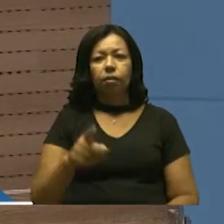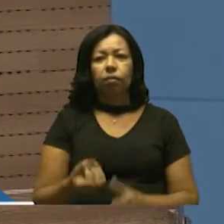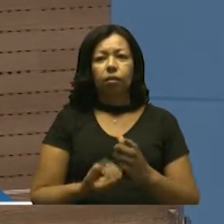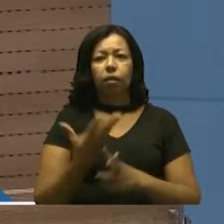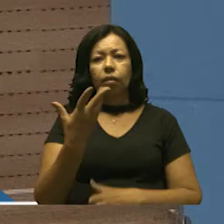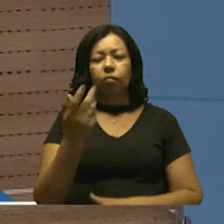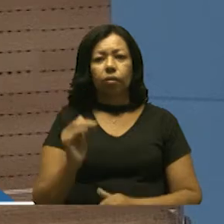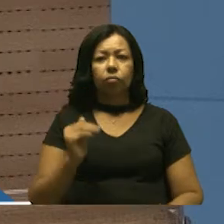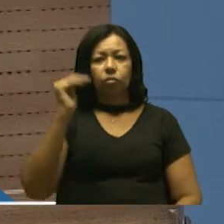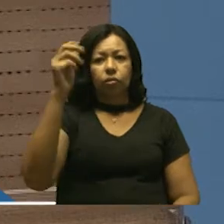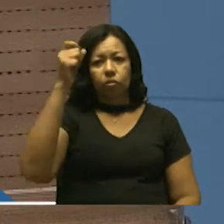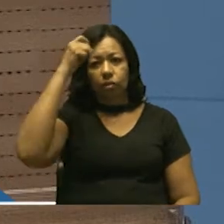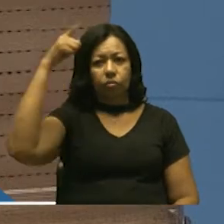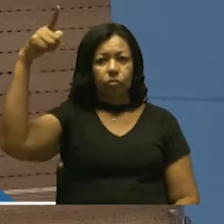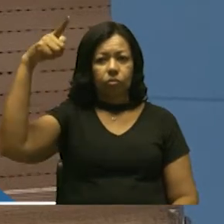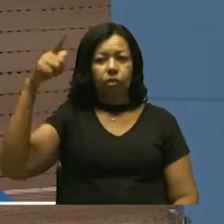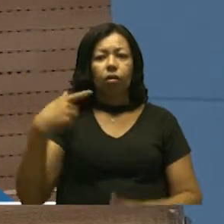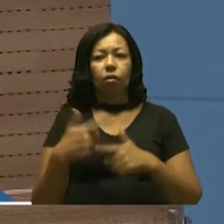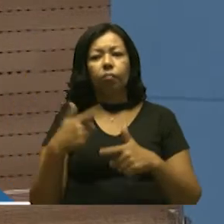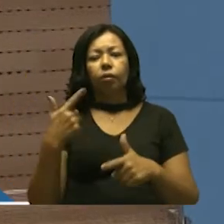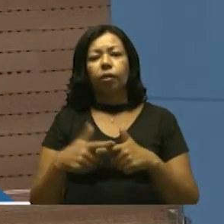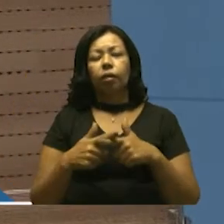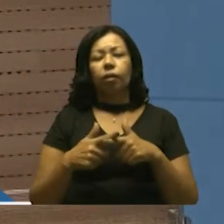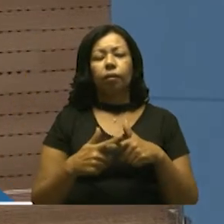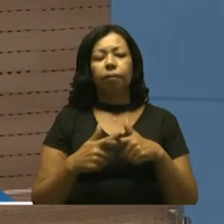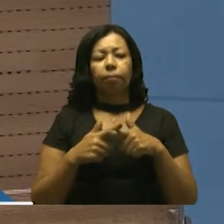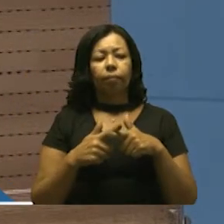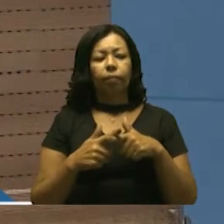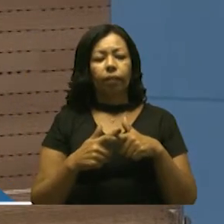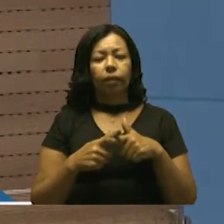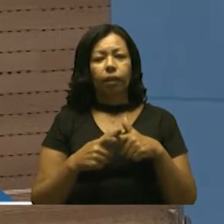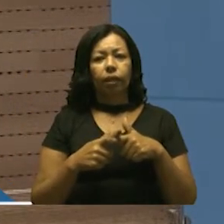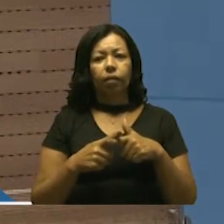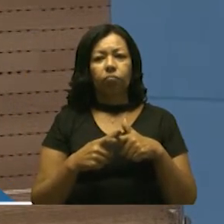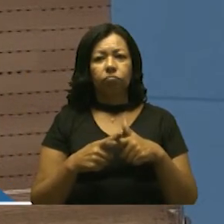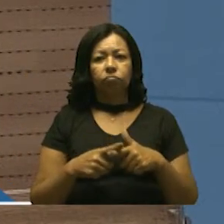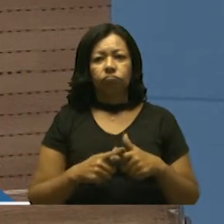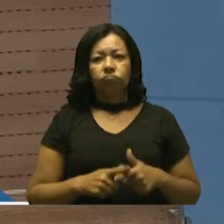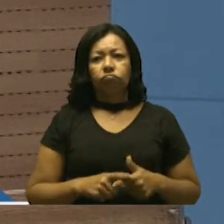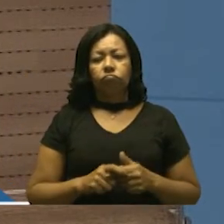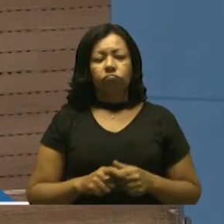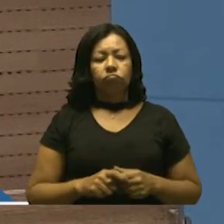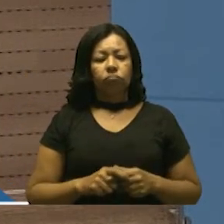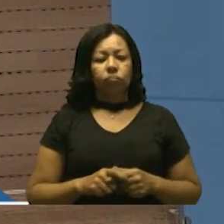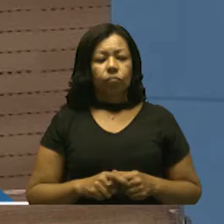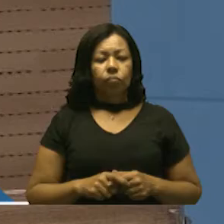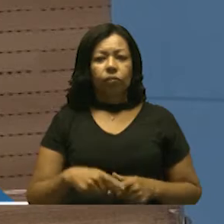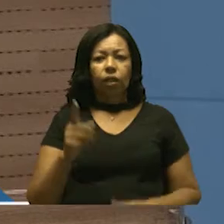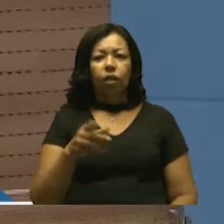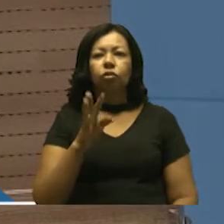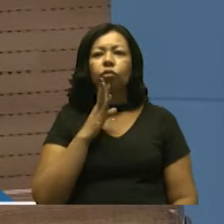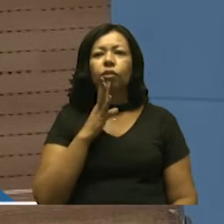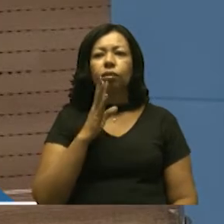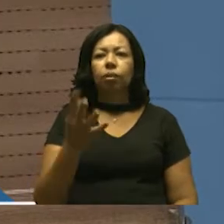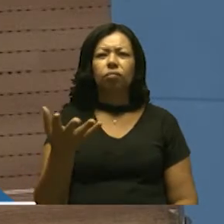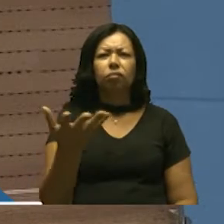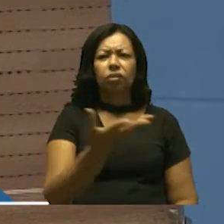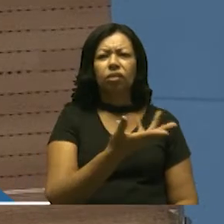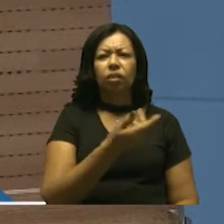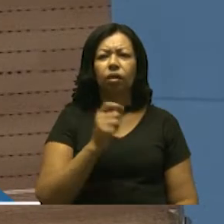para fomento da cultura. Porque é simbólico de conhecimento geral